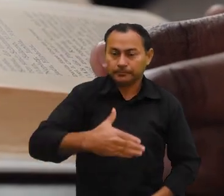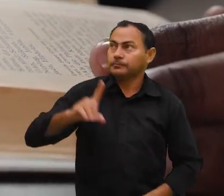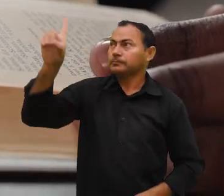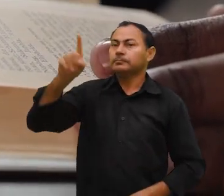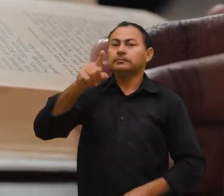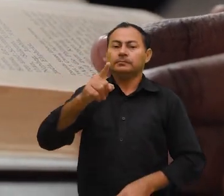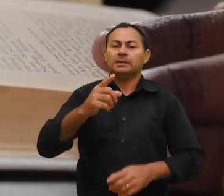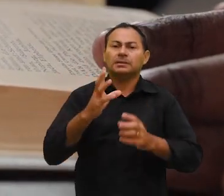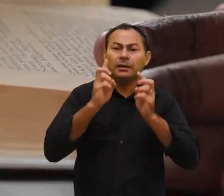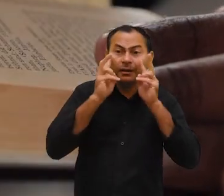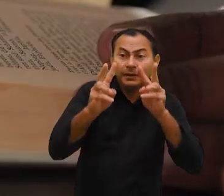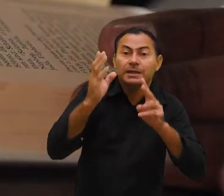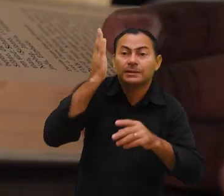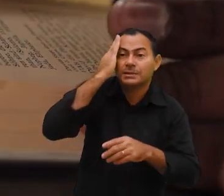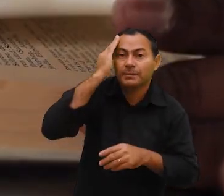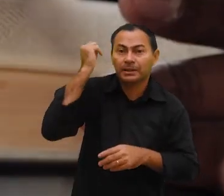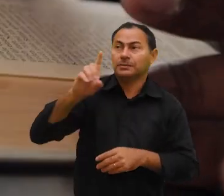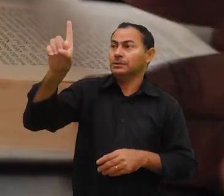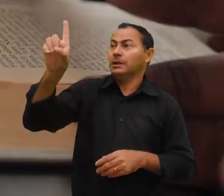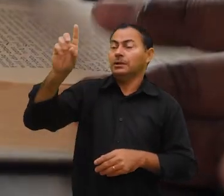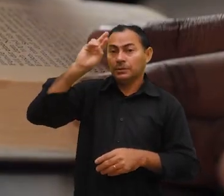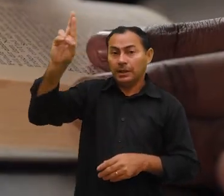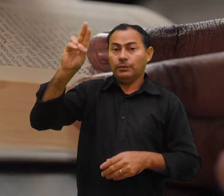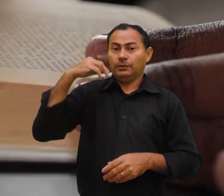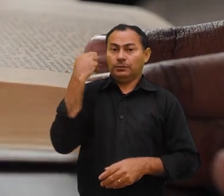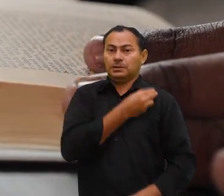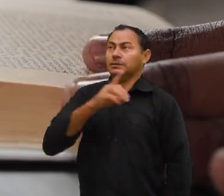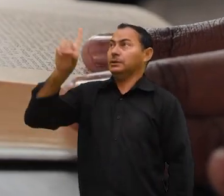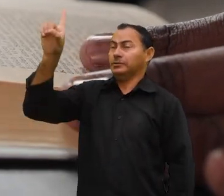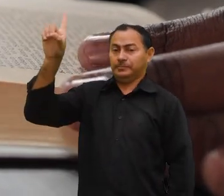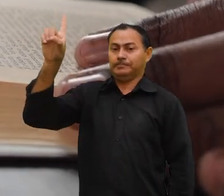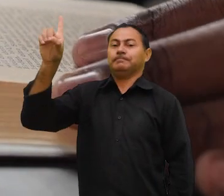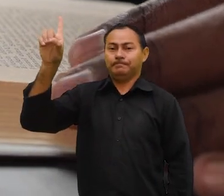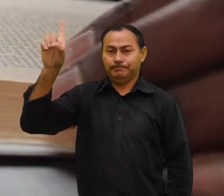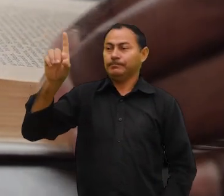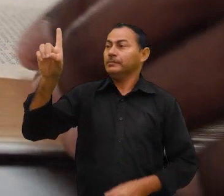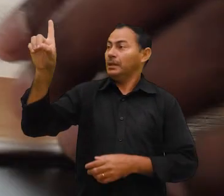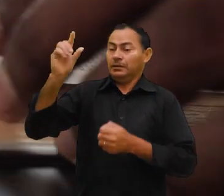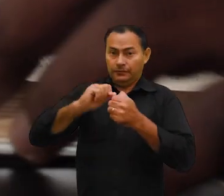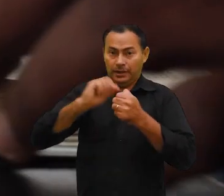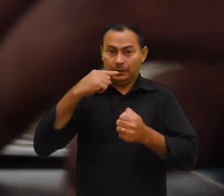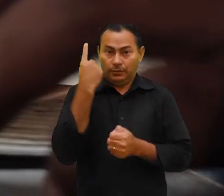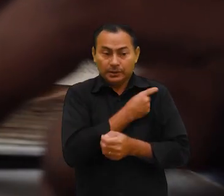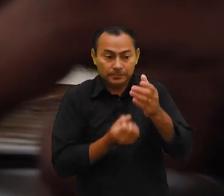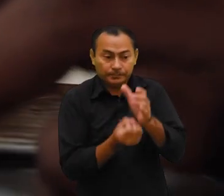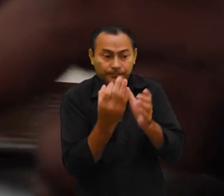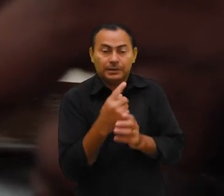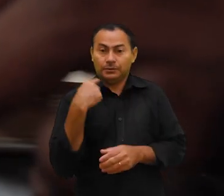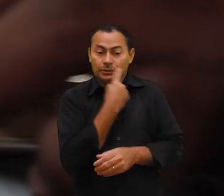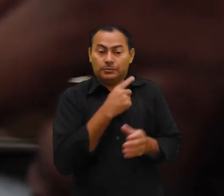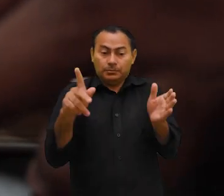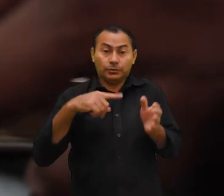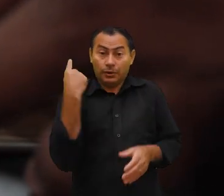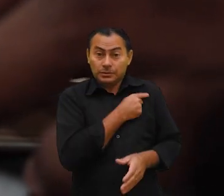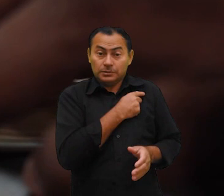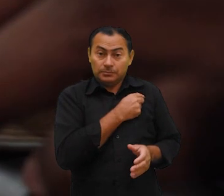presença de Deus você descobre que o Senhor é o nosso Deus. Ele nos fez e somos dele.